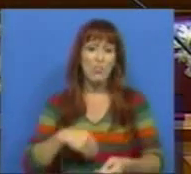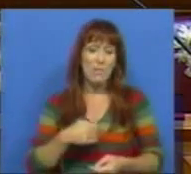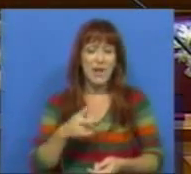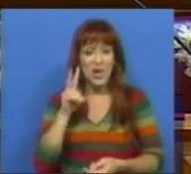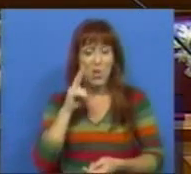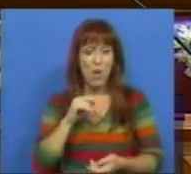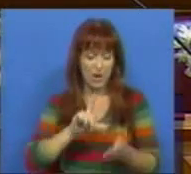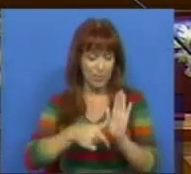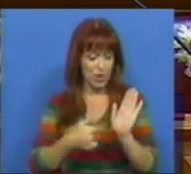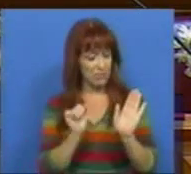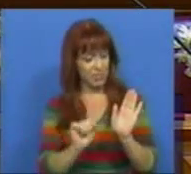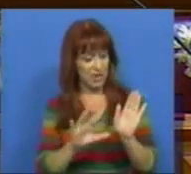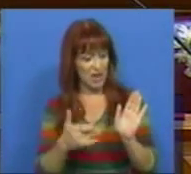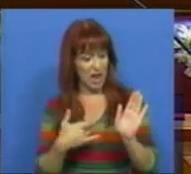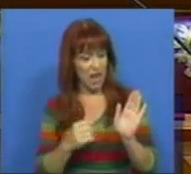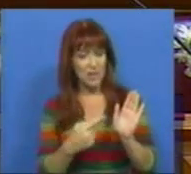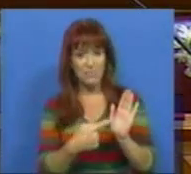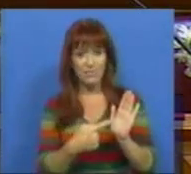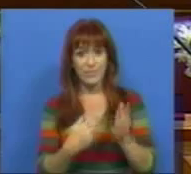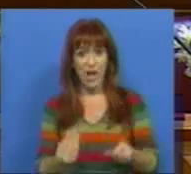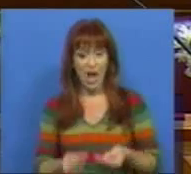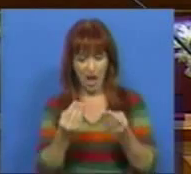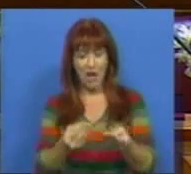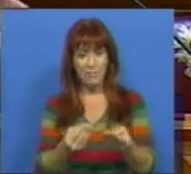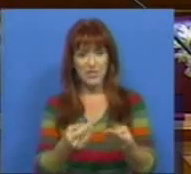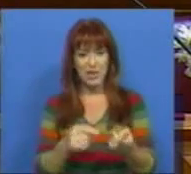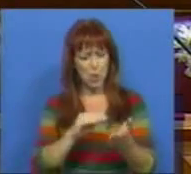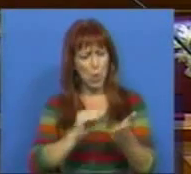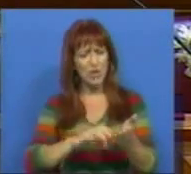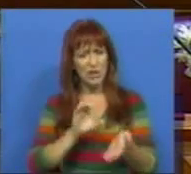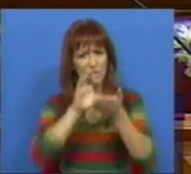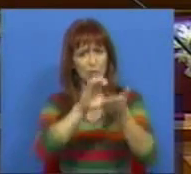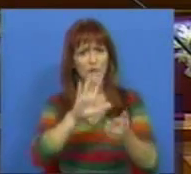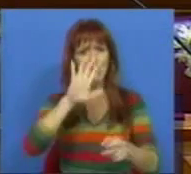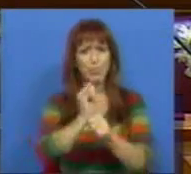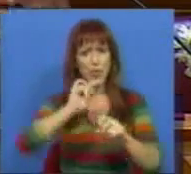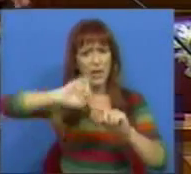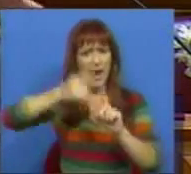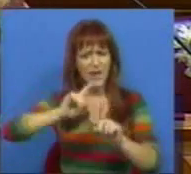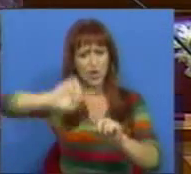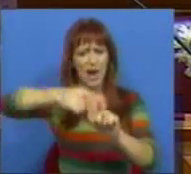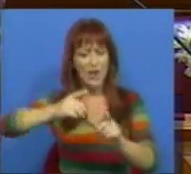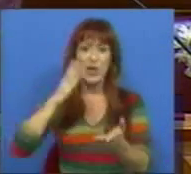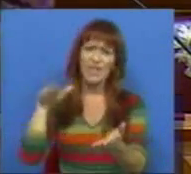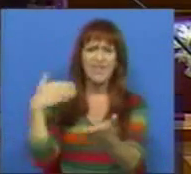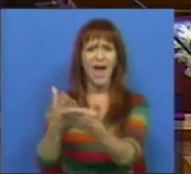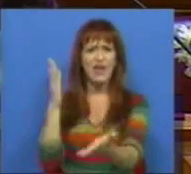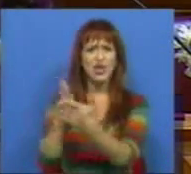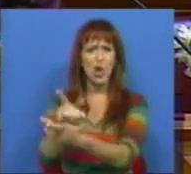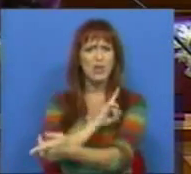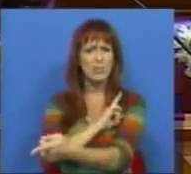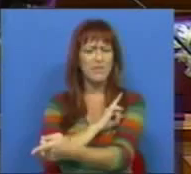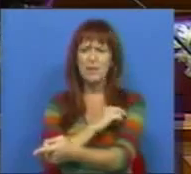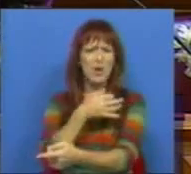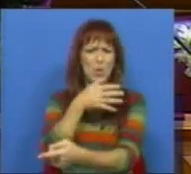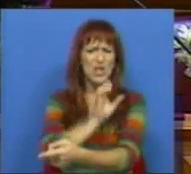que eu olho para este projeto do CDS ele apresenta contratos de financiamento plurianual para as escolas privadas mas